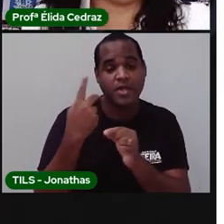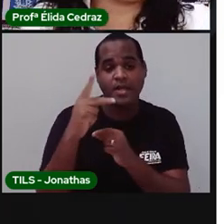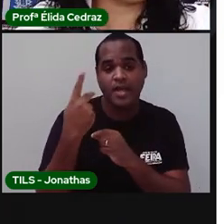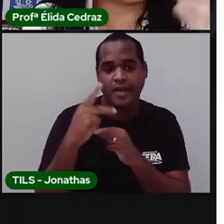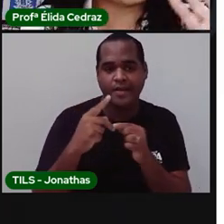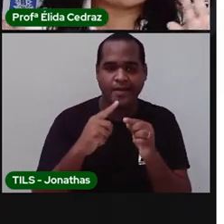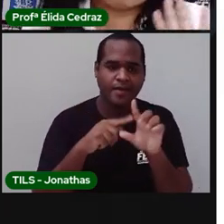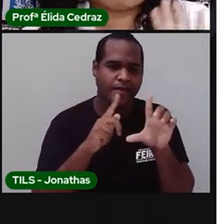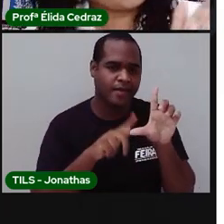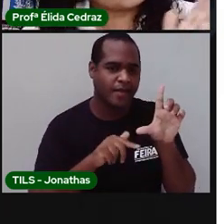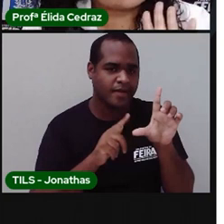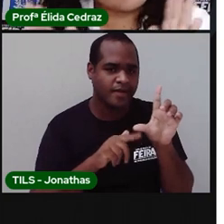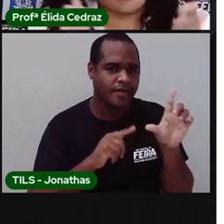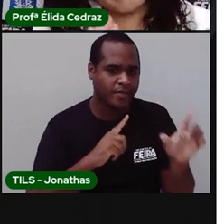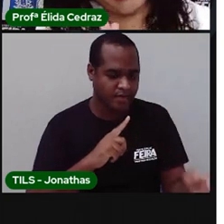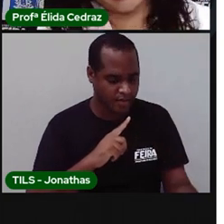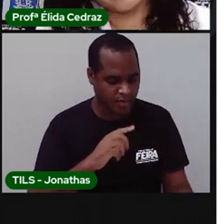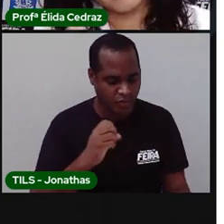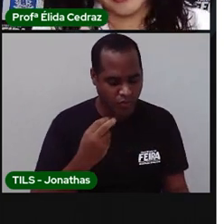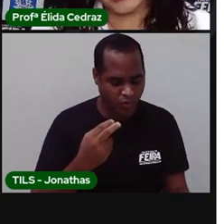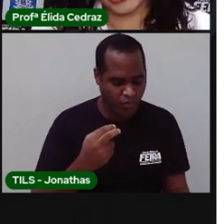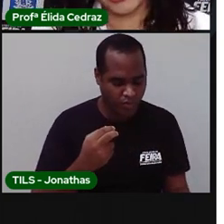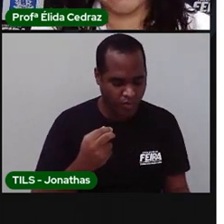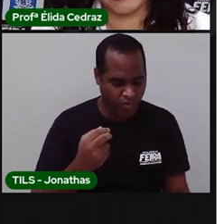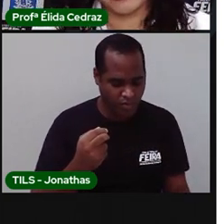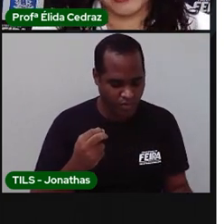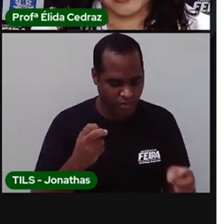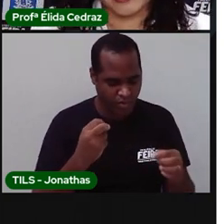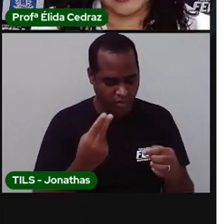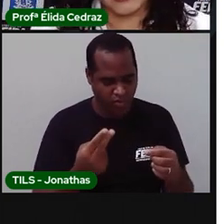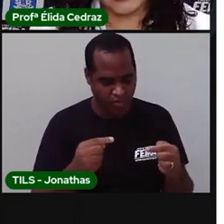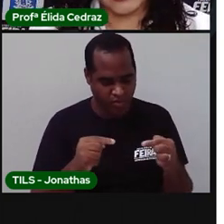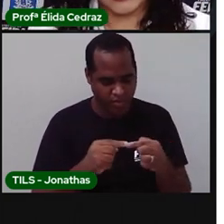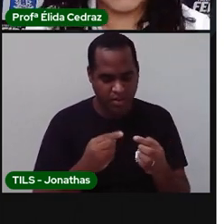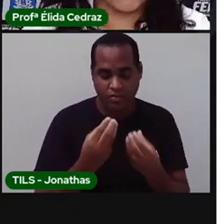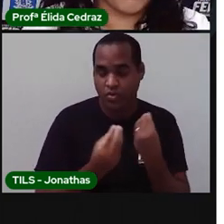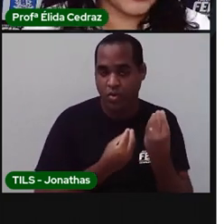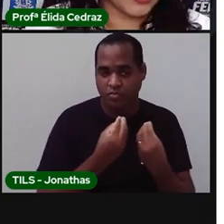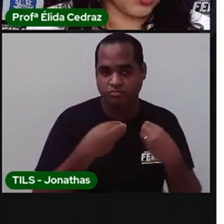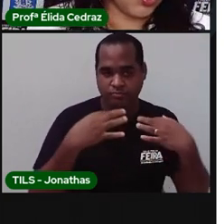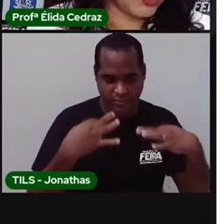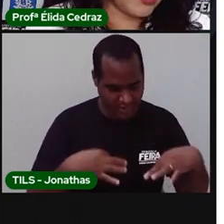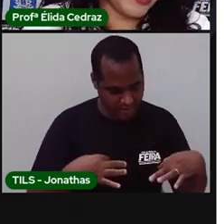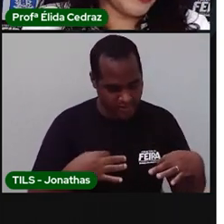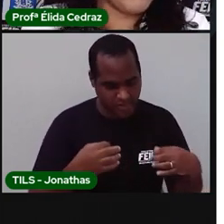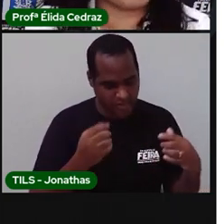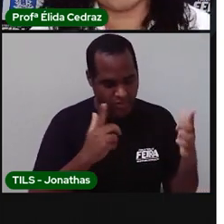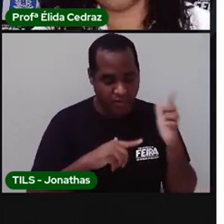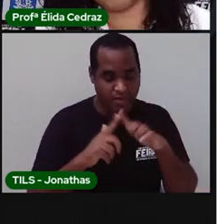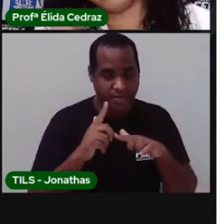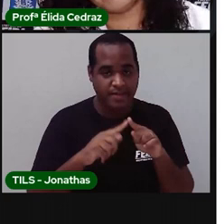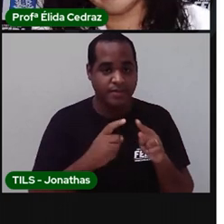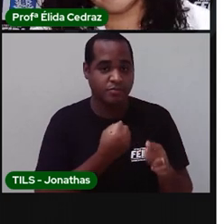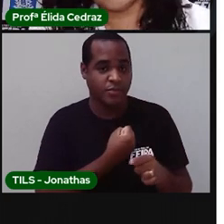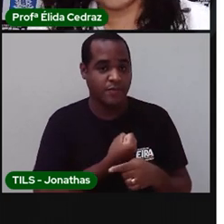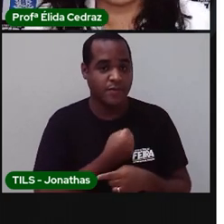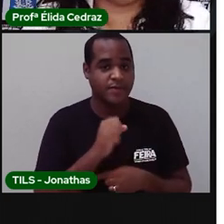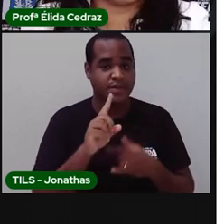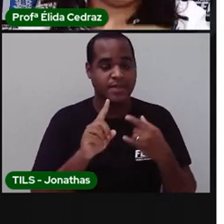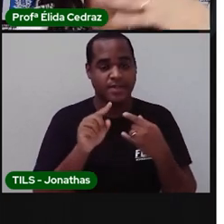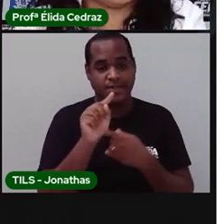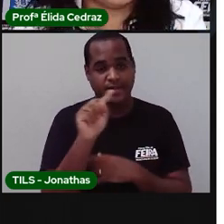qualquer letra ou eles têm uma ordem certinha para seguir? Ele começa do Z, vai para o B,